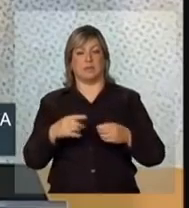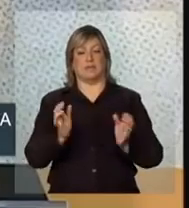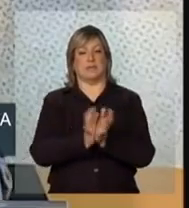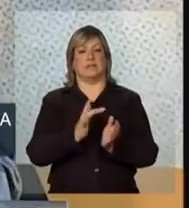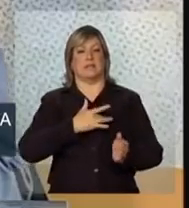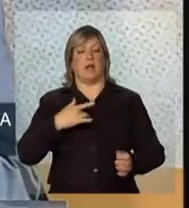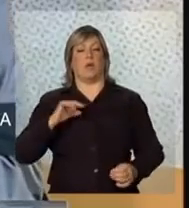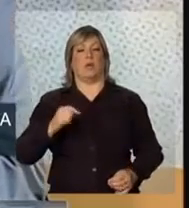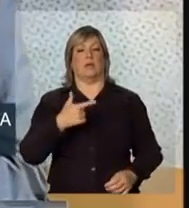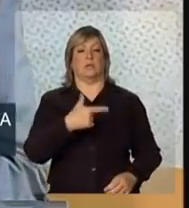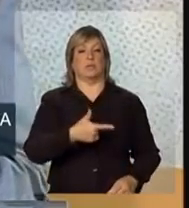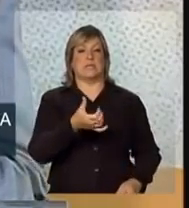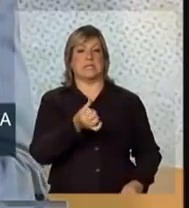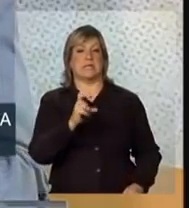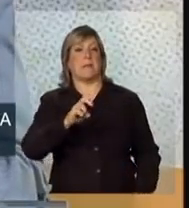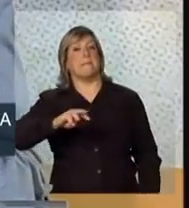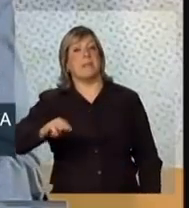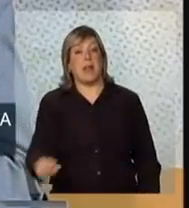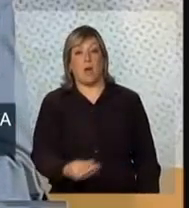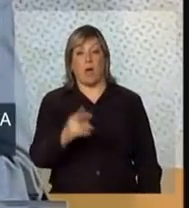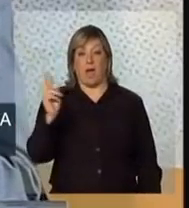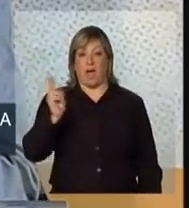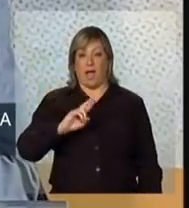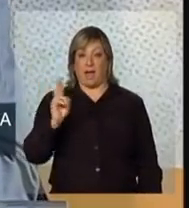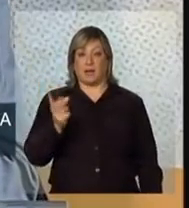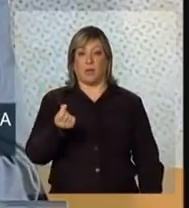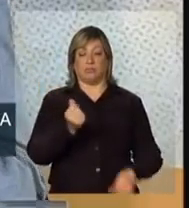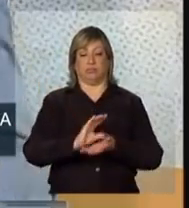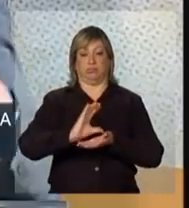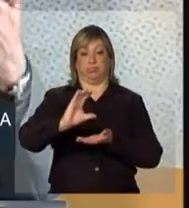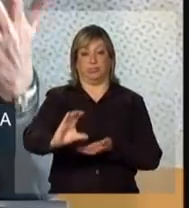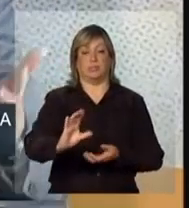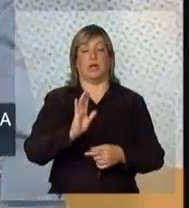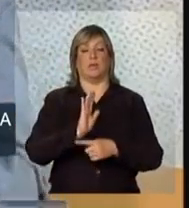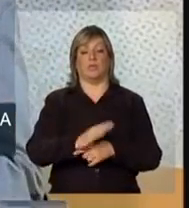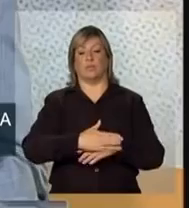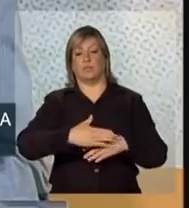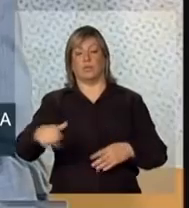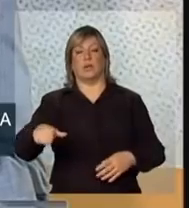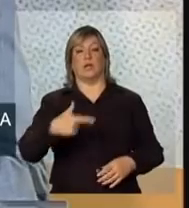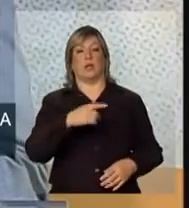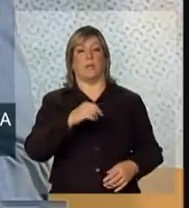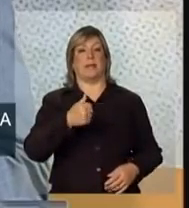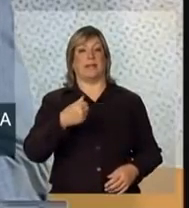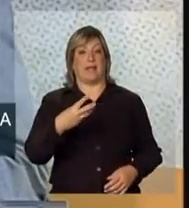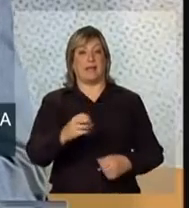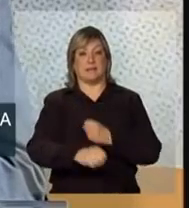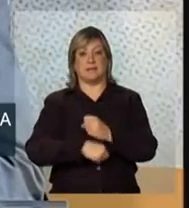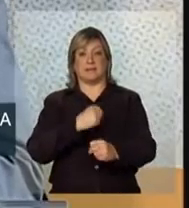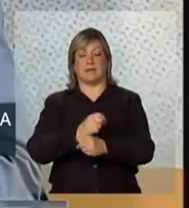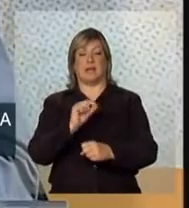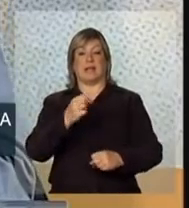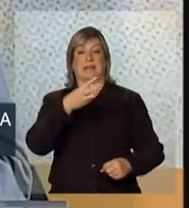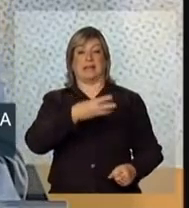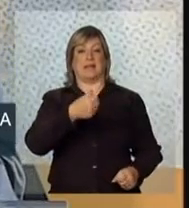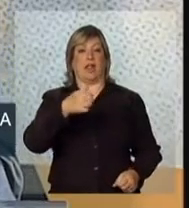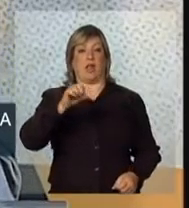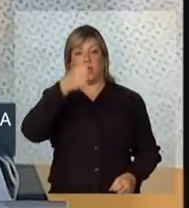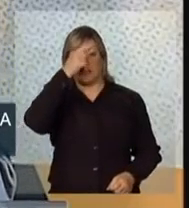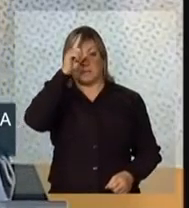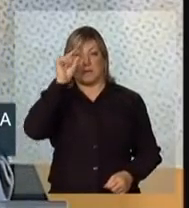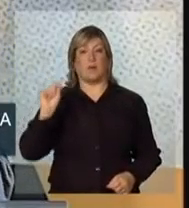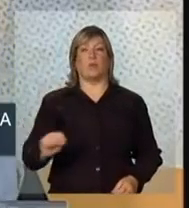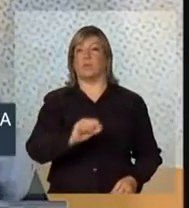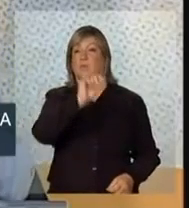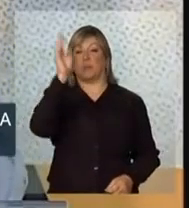no valor de R 265 milhões que serão aplicados ao longo do ano de 2013 em 319 hospitais do